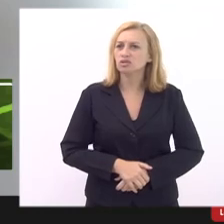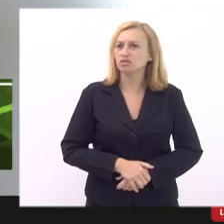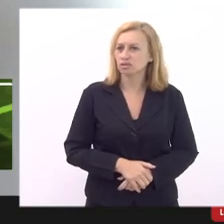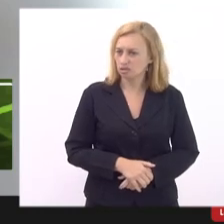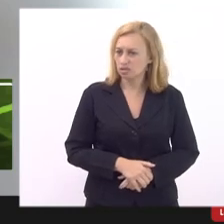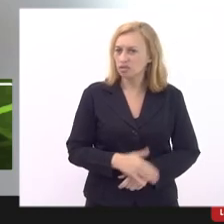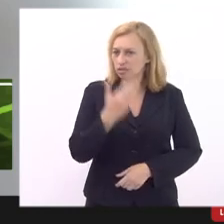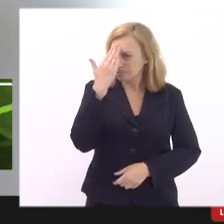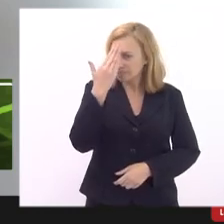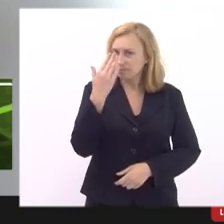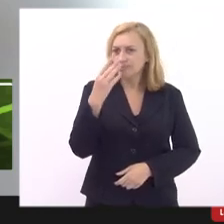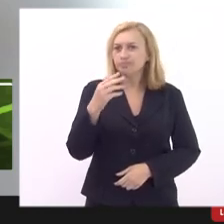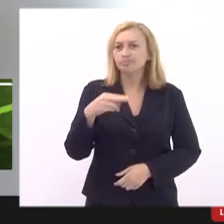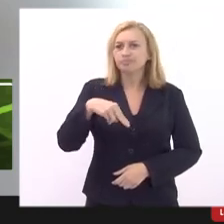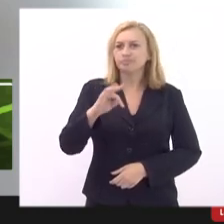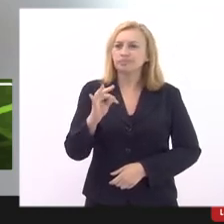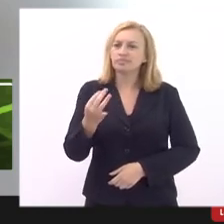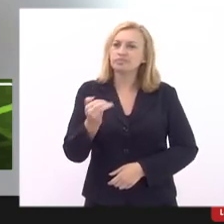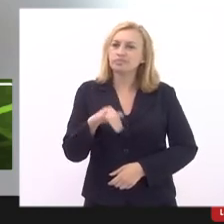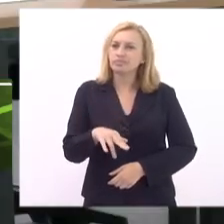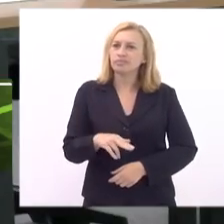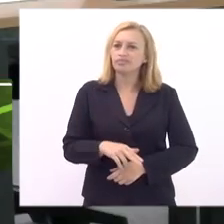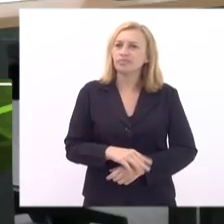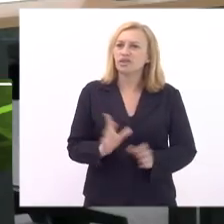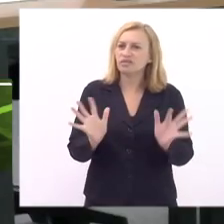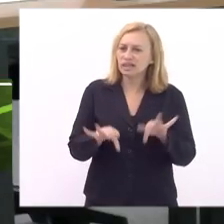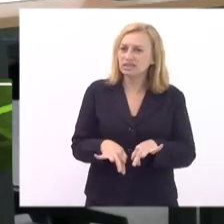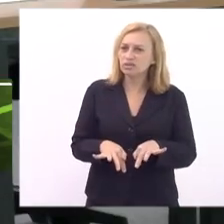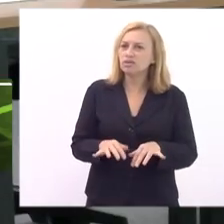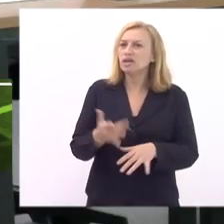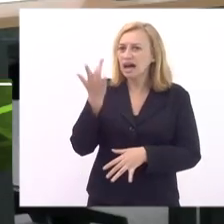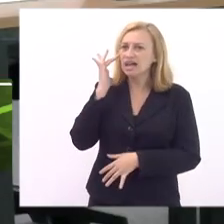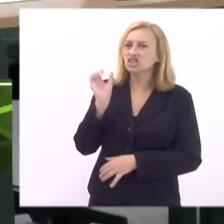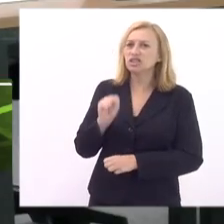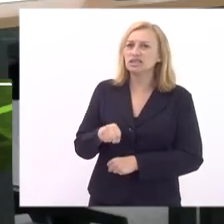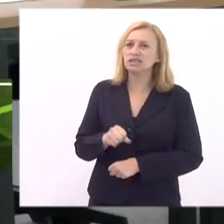obrigado Natan concluiu ou não? acho que sim